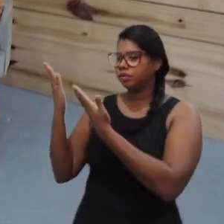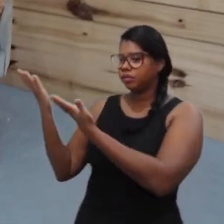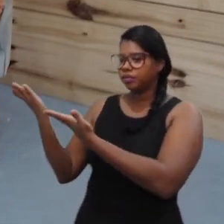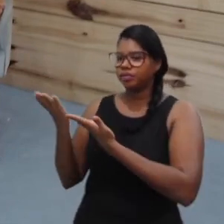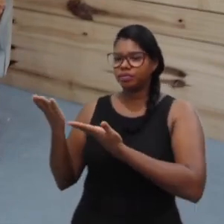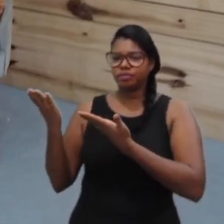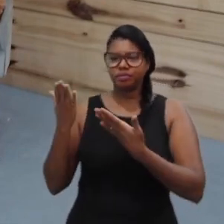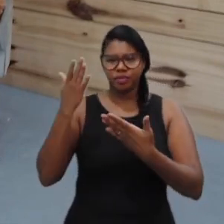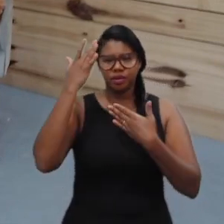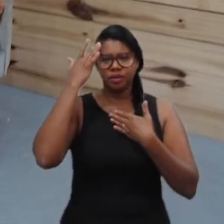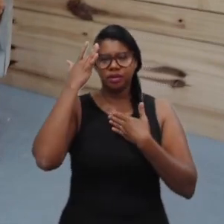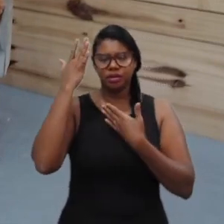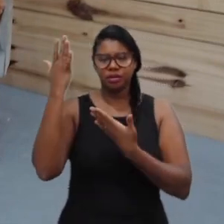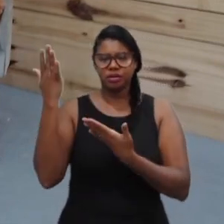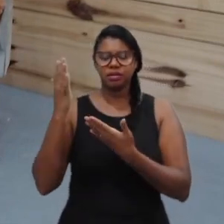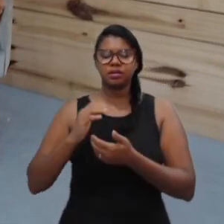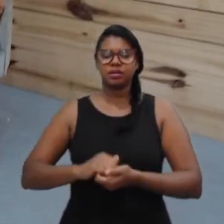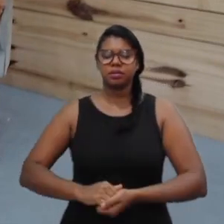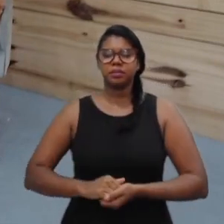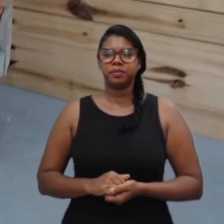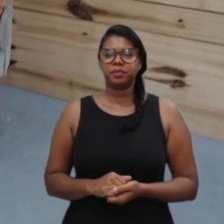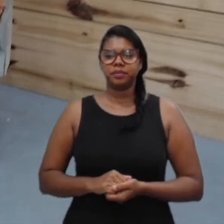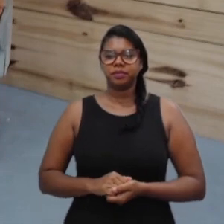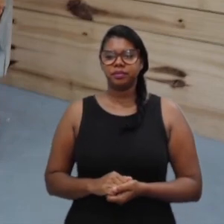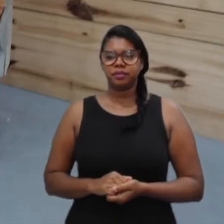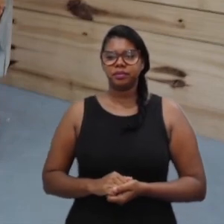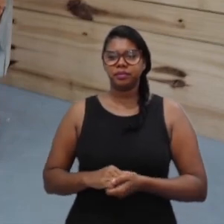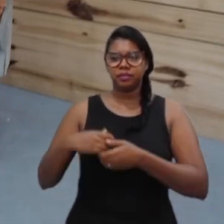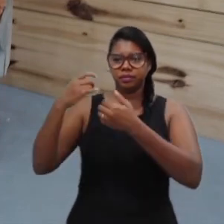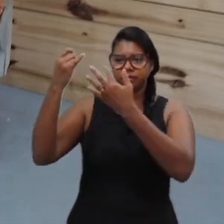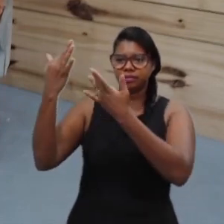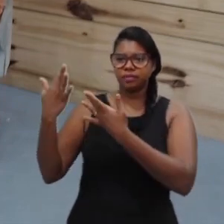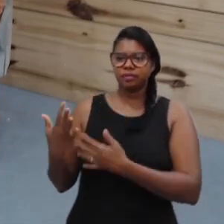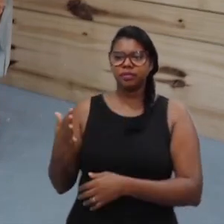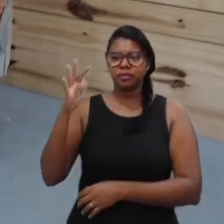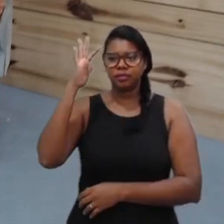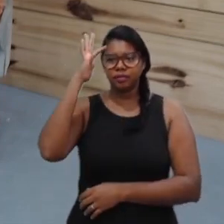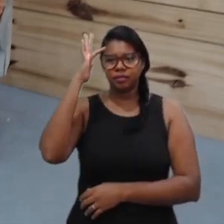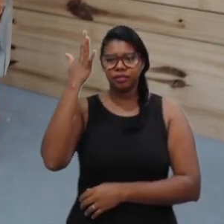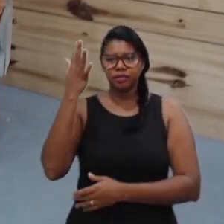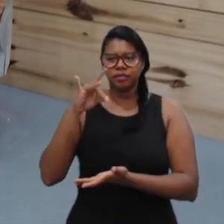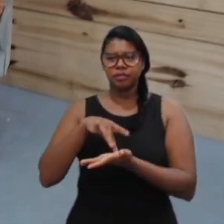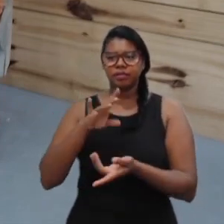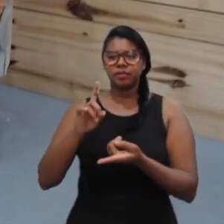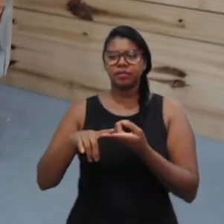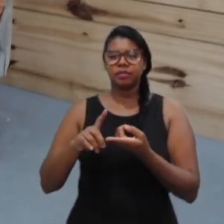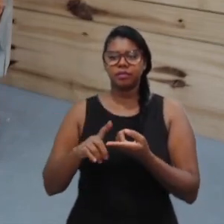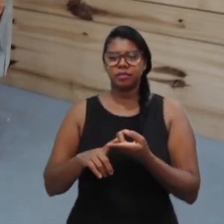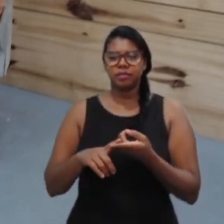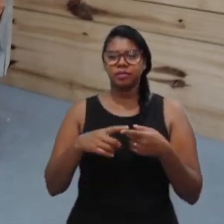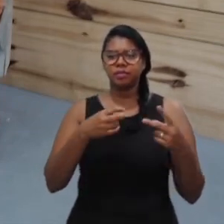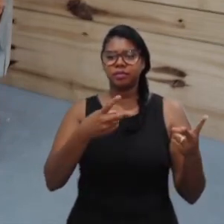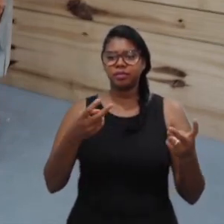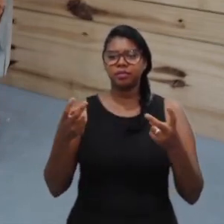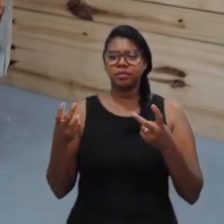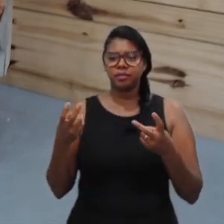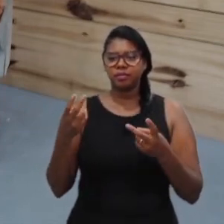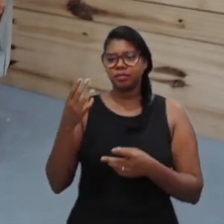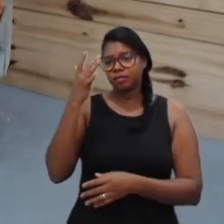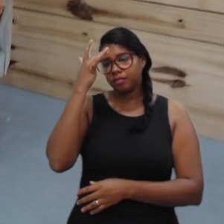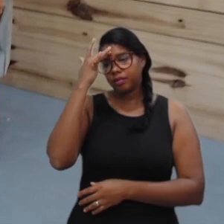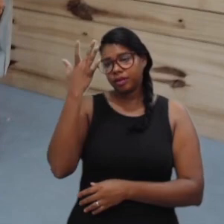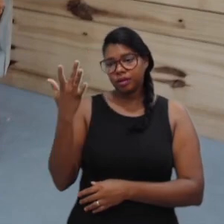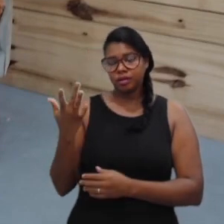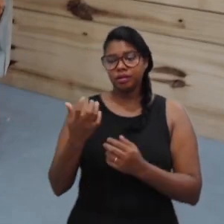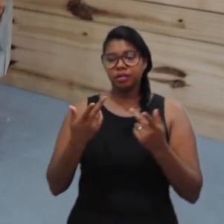agradecemos a sua disponibilidade. Falar sobre tomada de decisão é aparentemente fácil, porque é uma